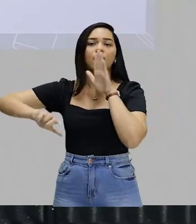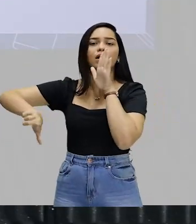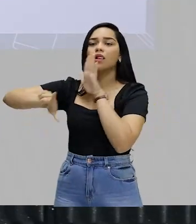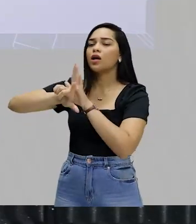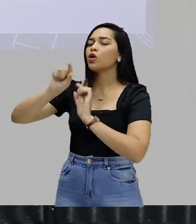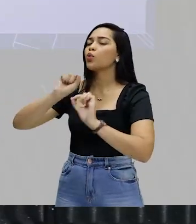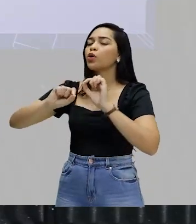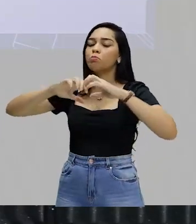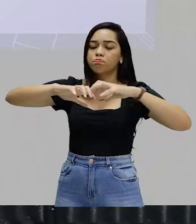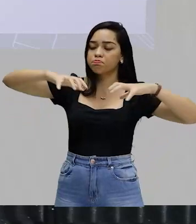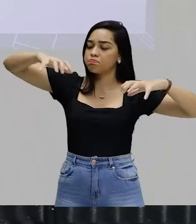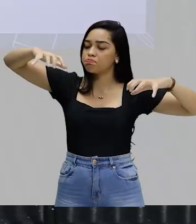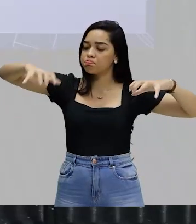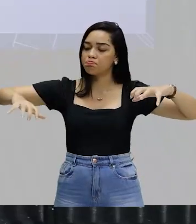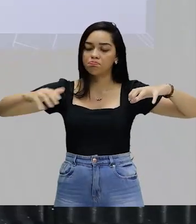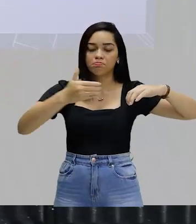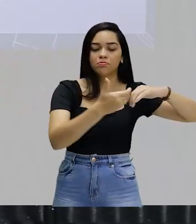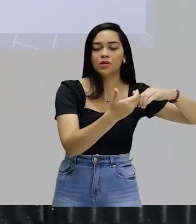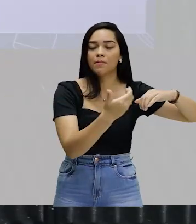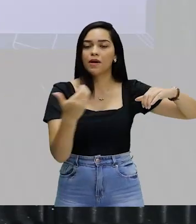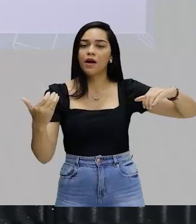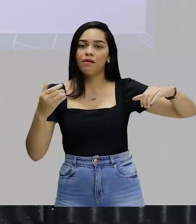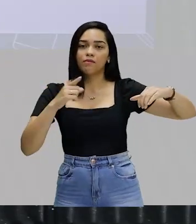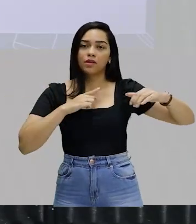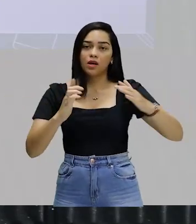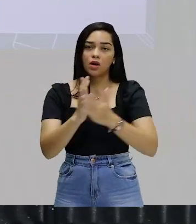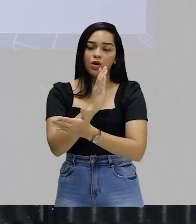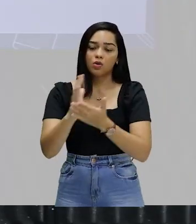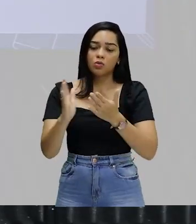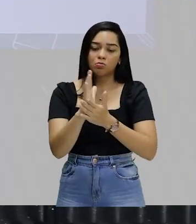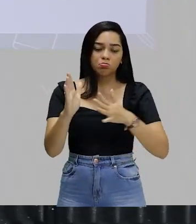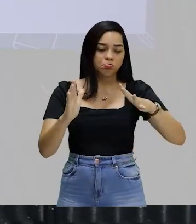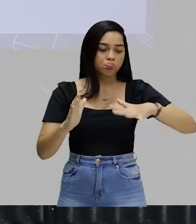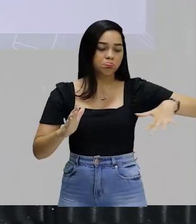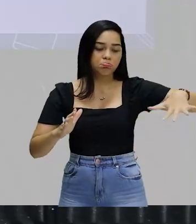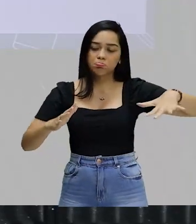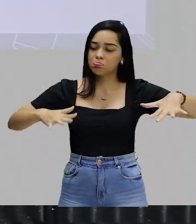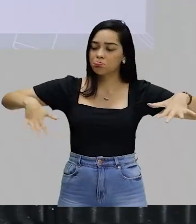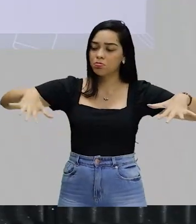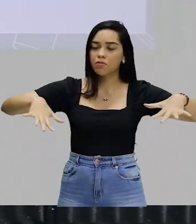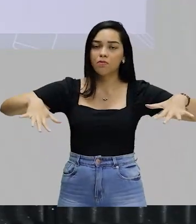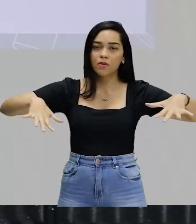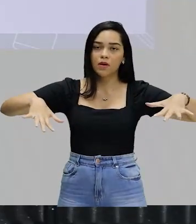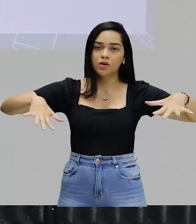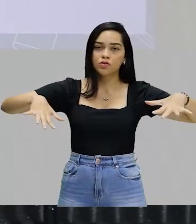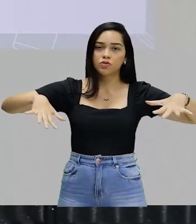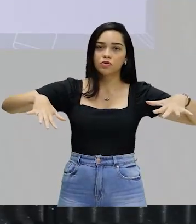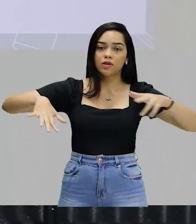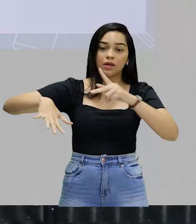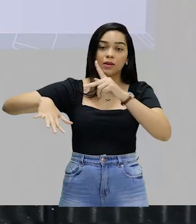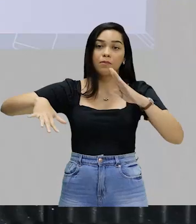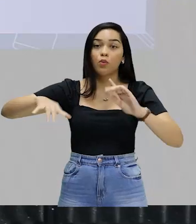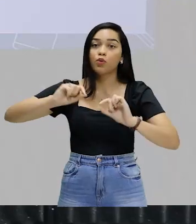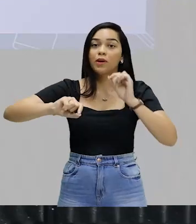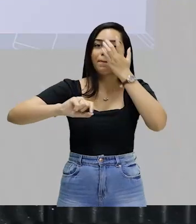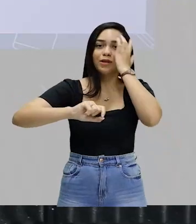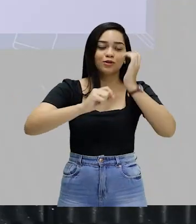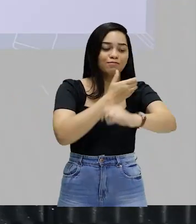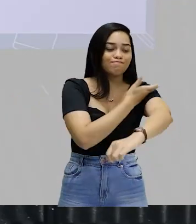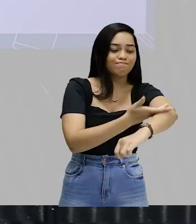segregacionistas separavam determinados espaços públicos e sociais entre brancos e negros.